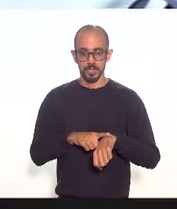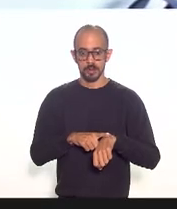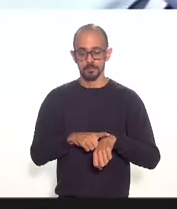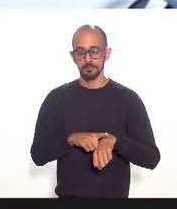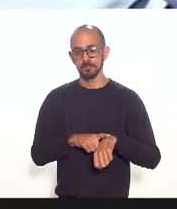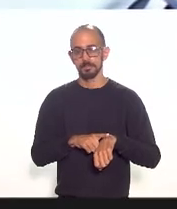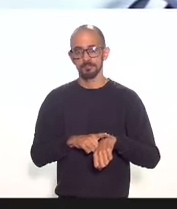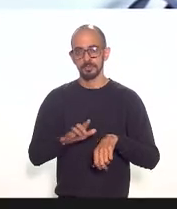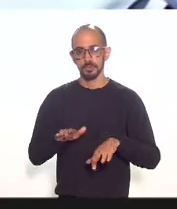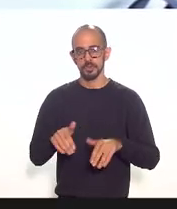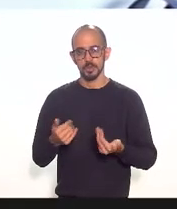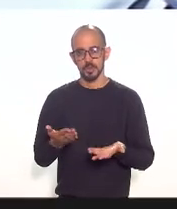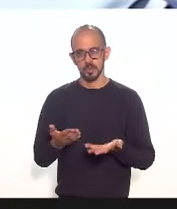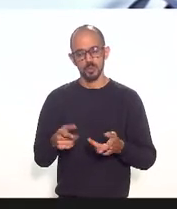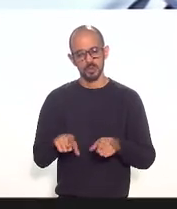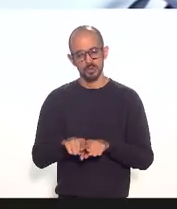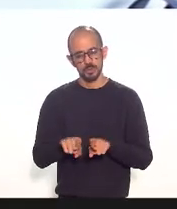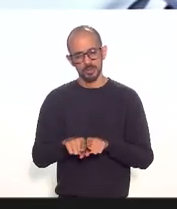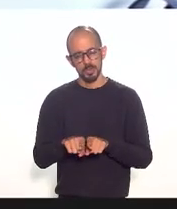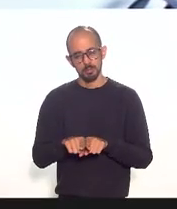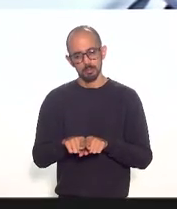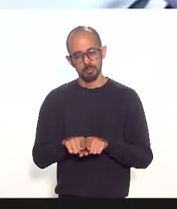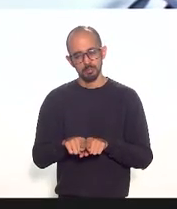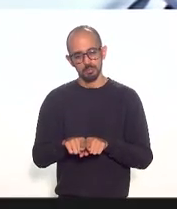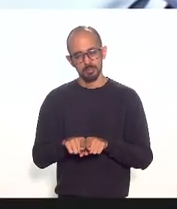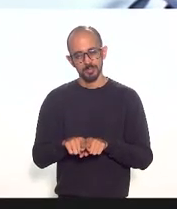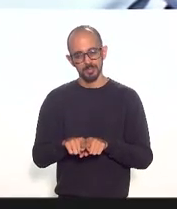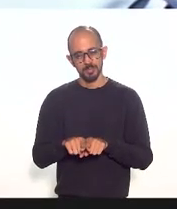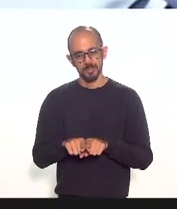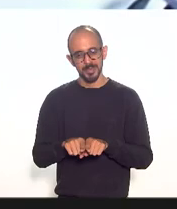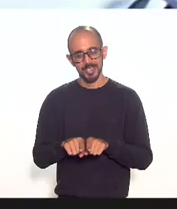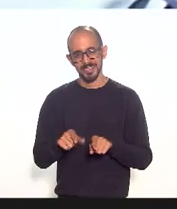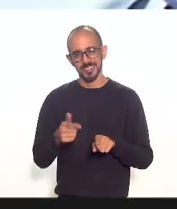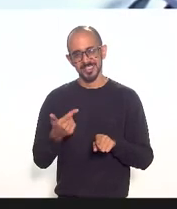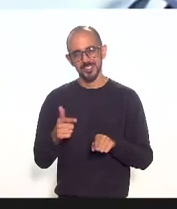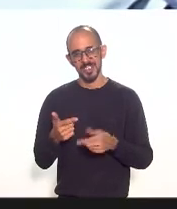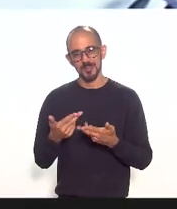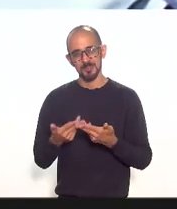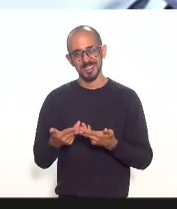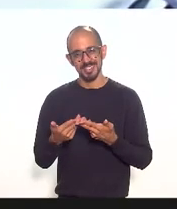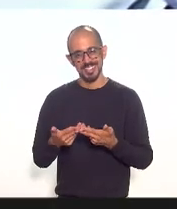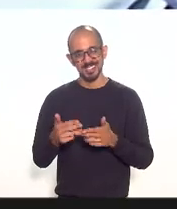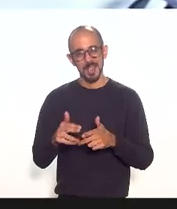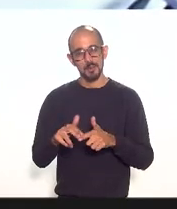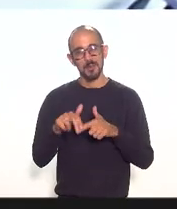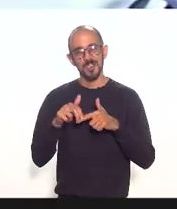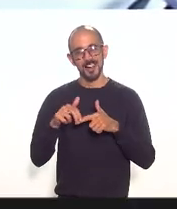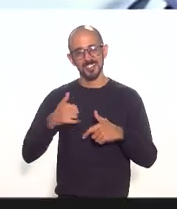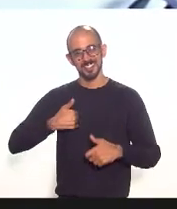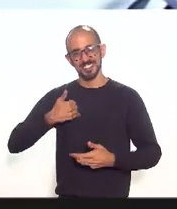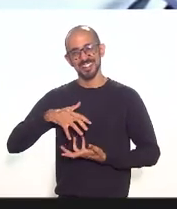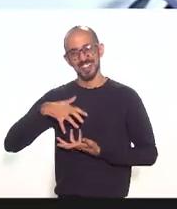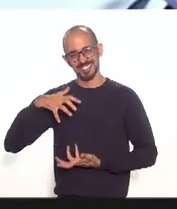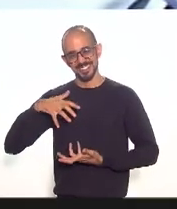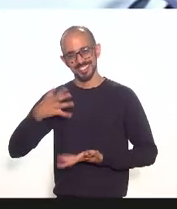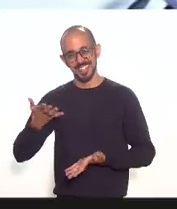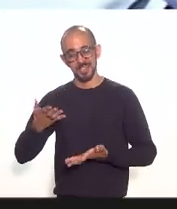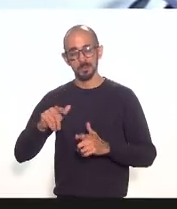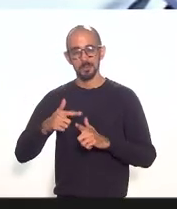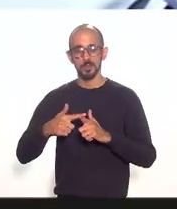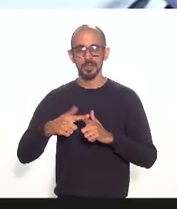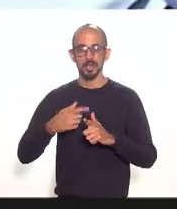prefaleço também da minha idade para não ter paciência porque quando você faz uma reunião por Zoom